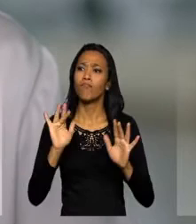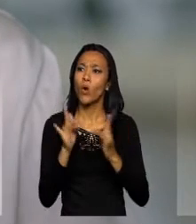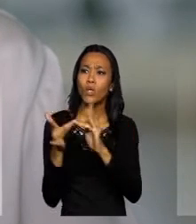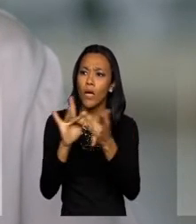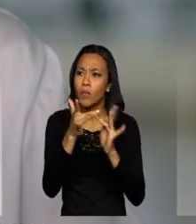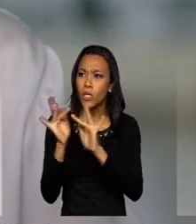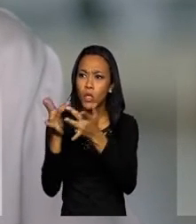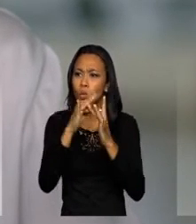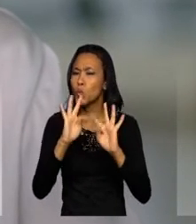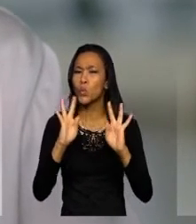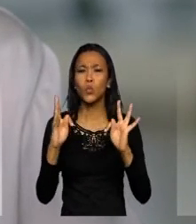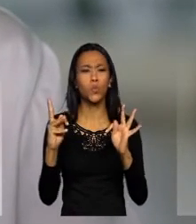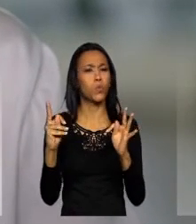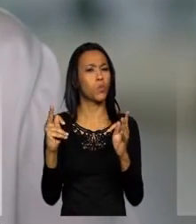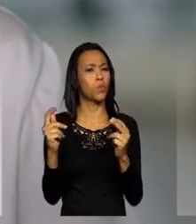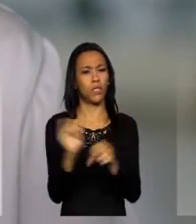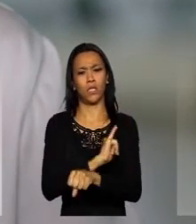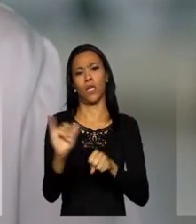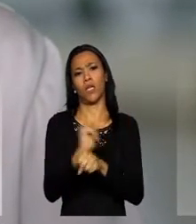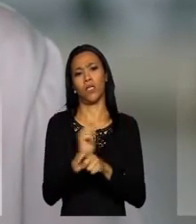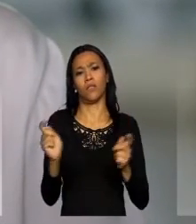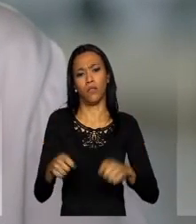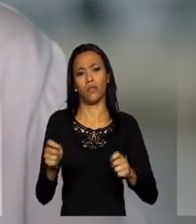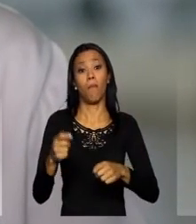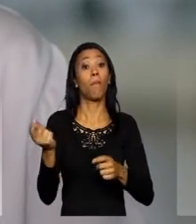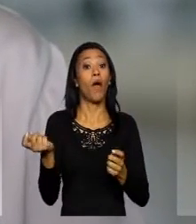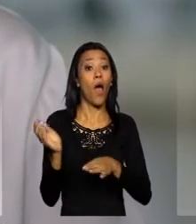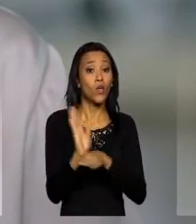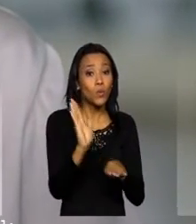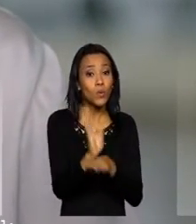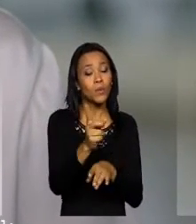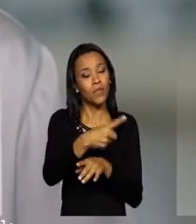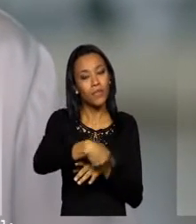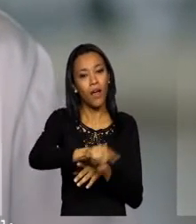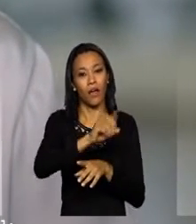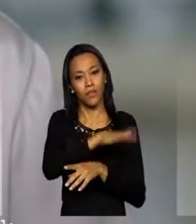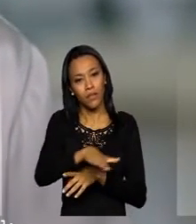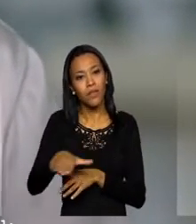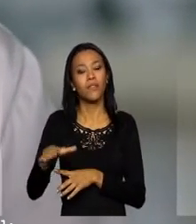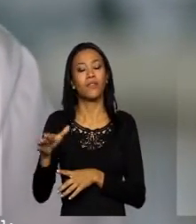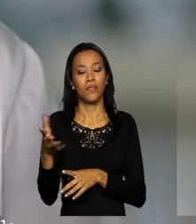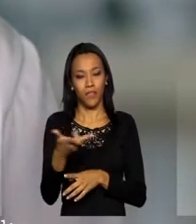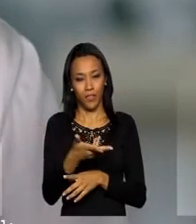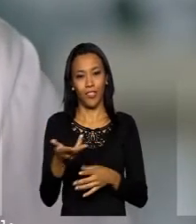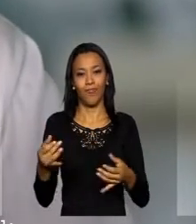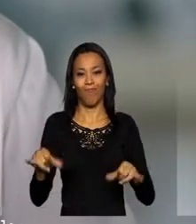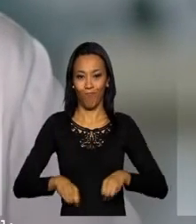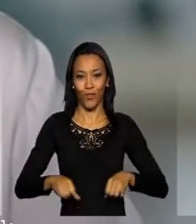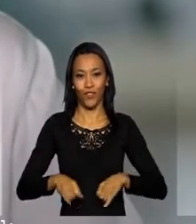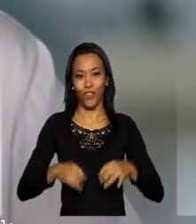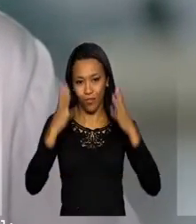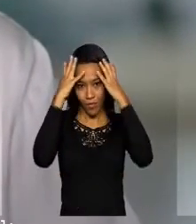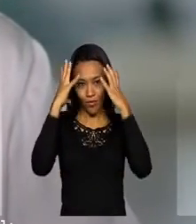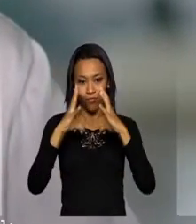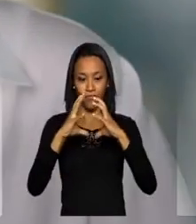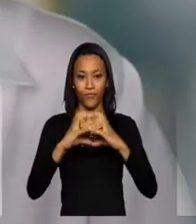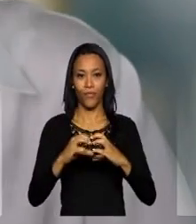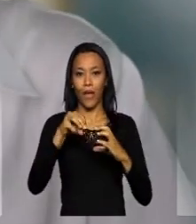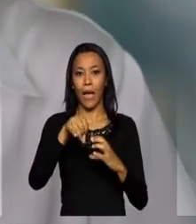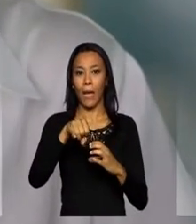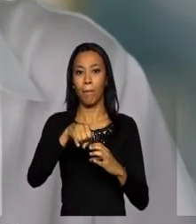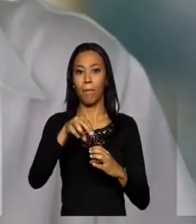todos os recursos necessários para ajudá-los a cuidar das crianças afetadas pela microcefalia.